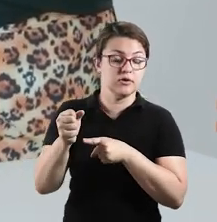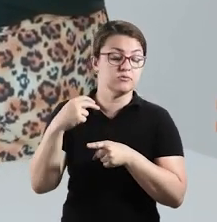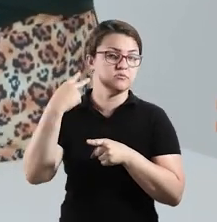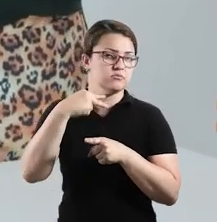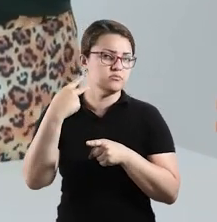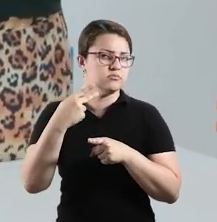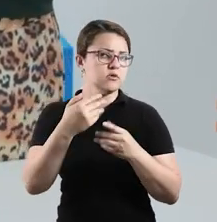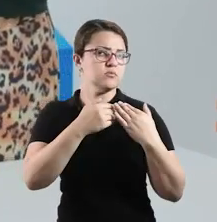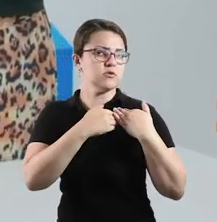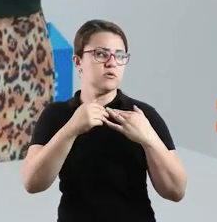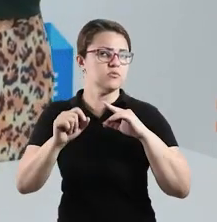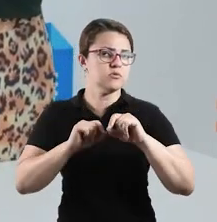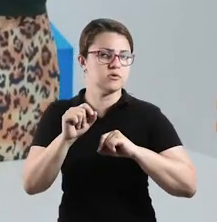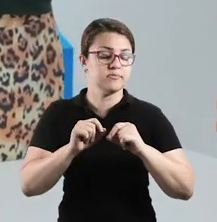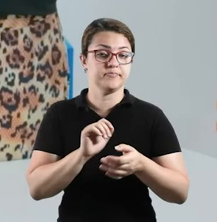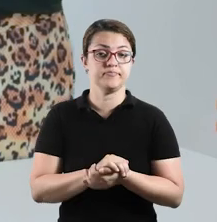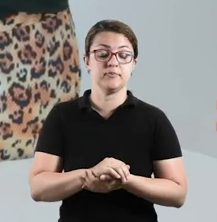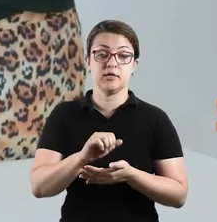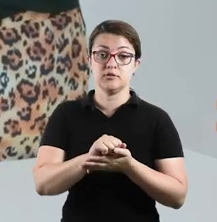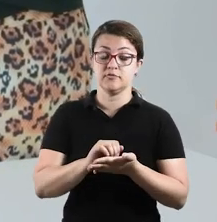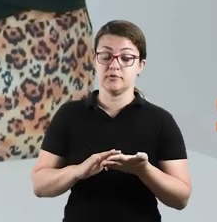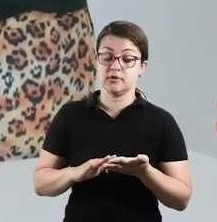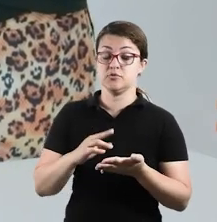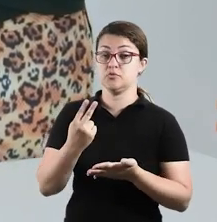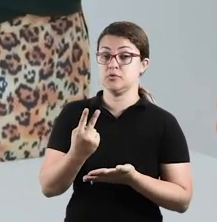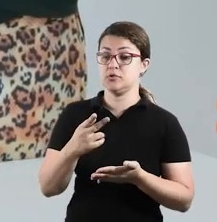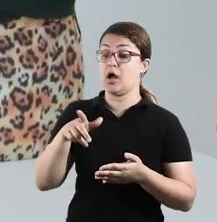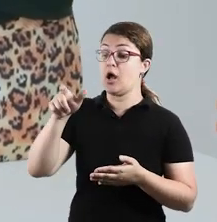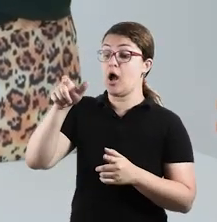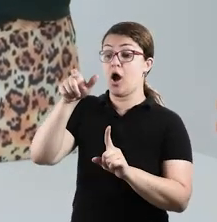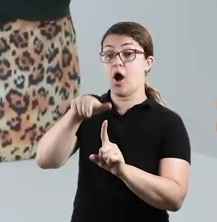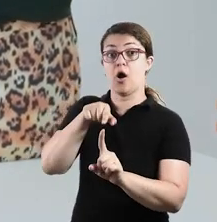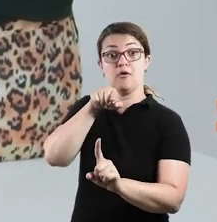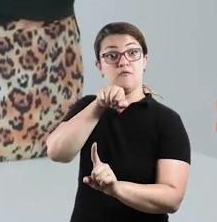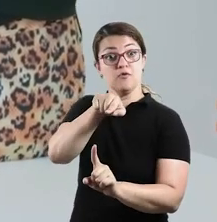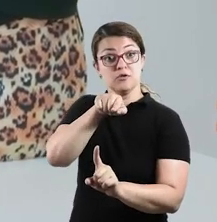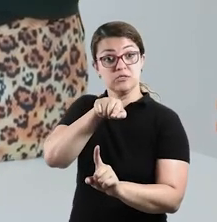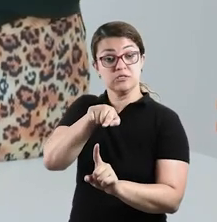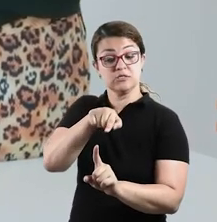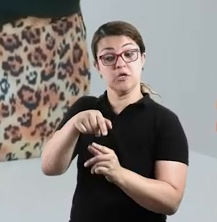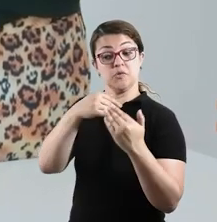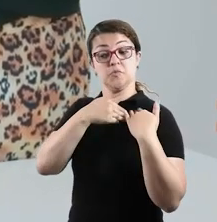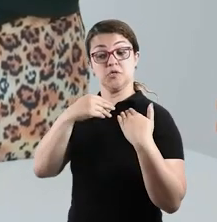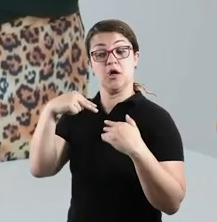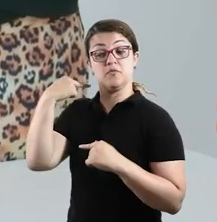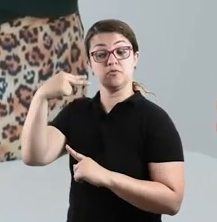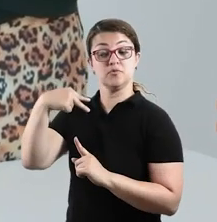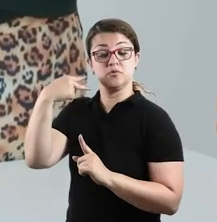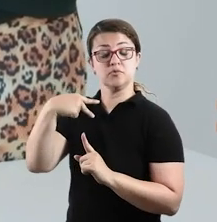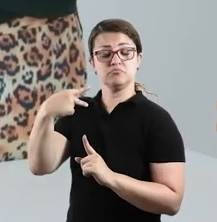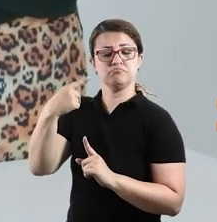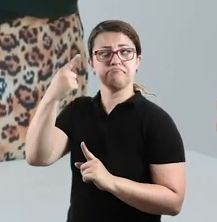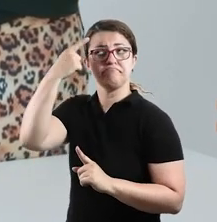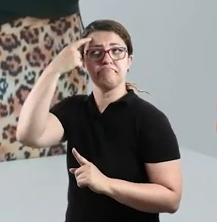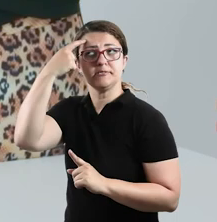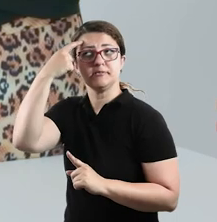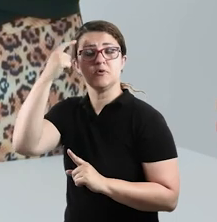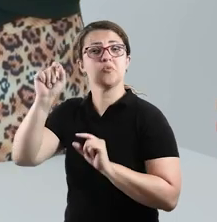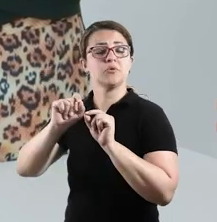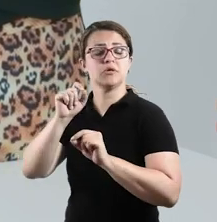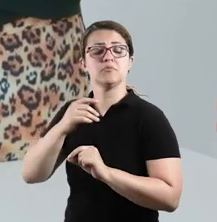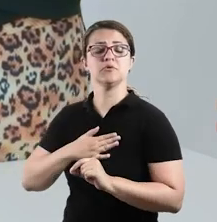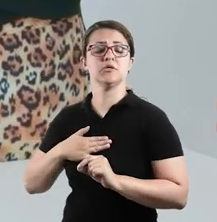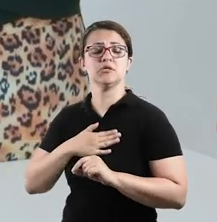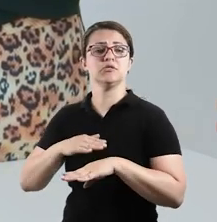Na atividade dois, agora você é o vereador Mirim. O que você faria? Pense o que você gostaria que melhorasse.